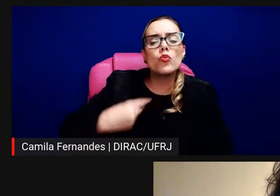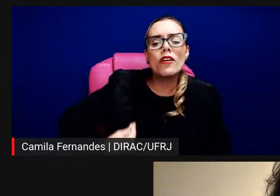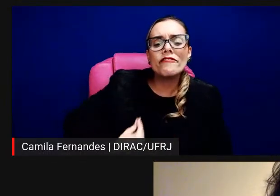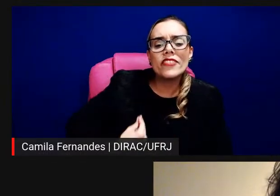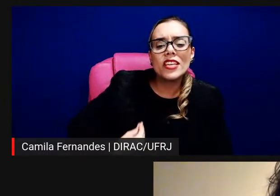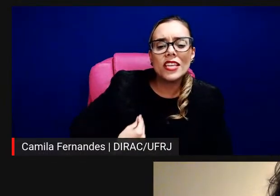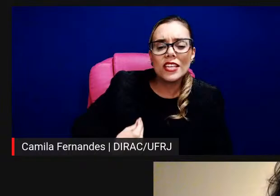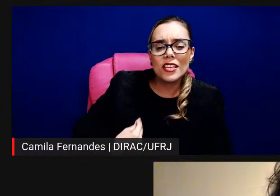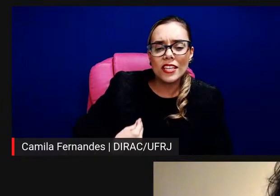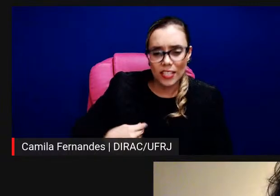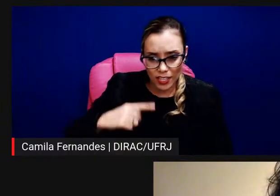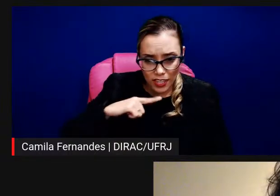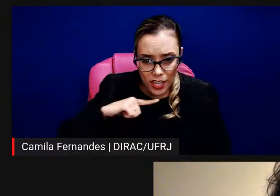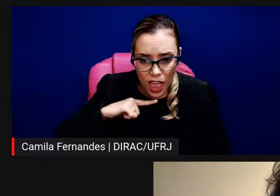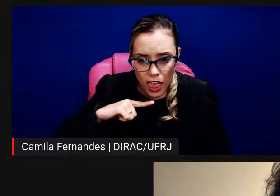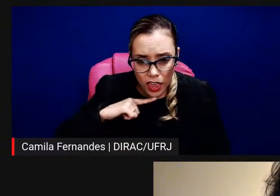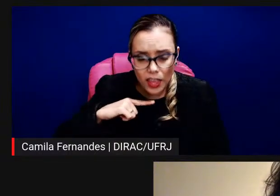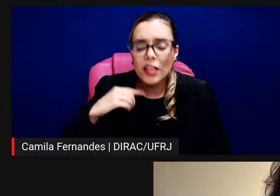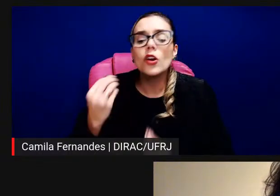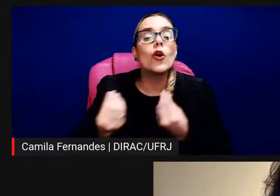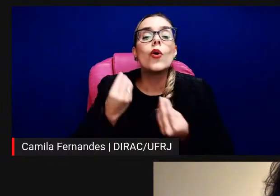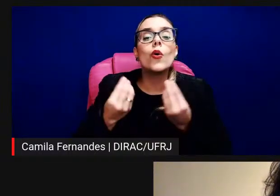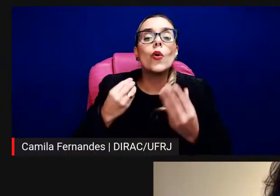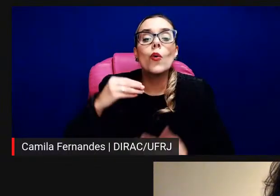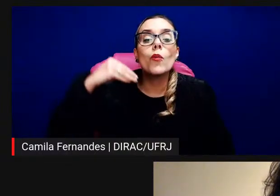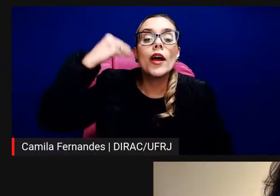como foi essa experiência do pós?